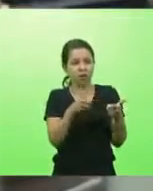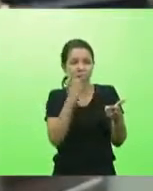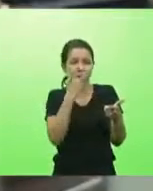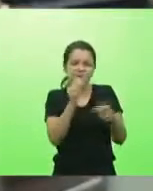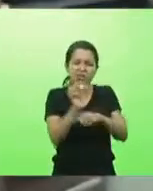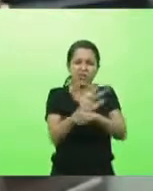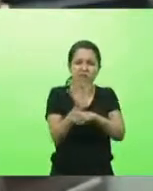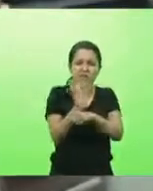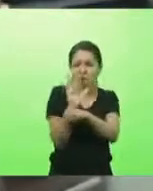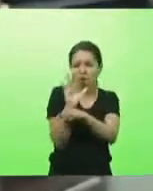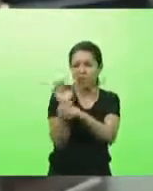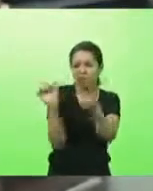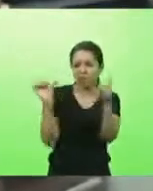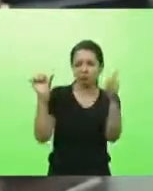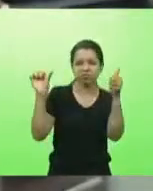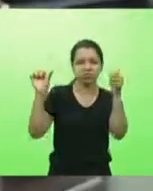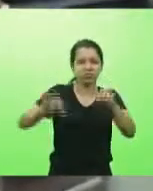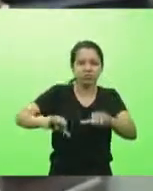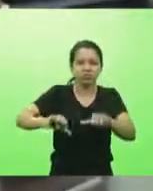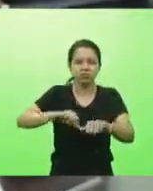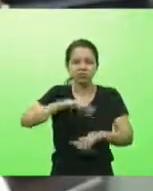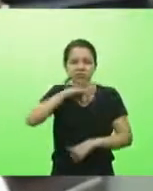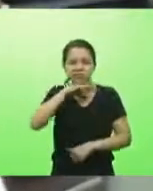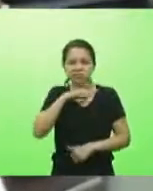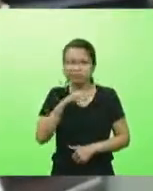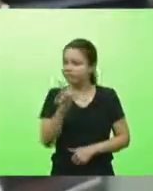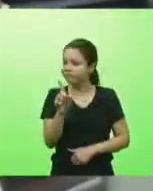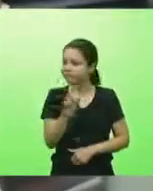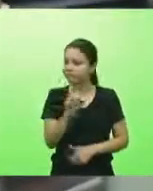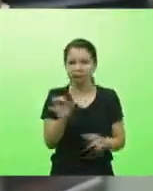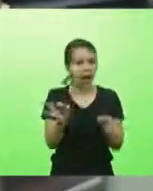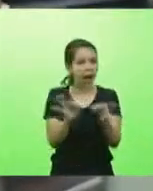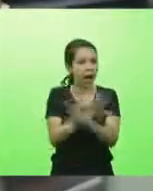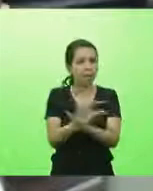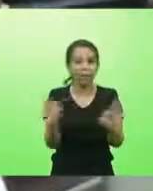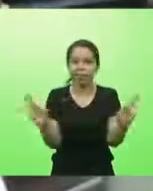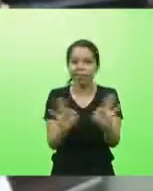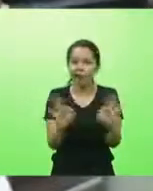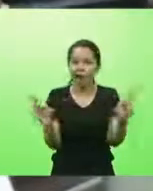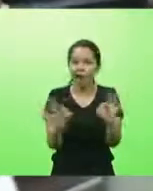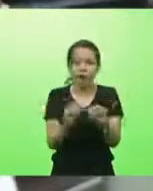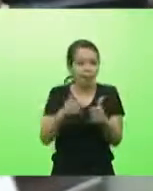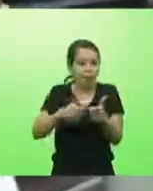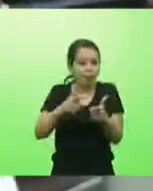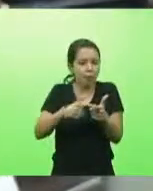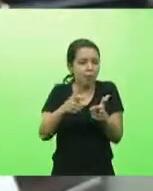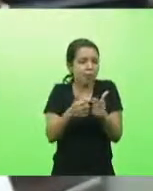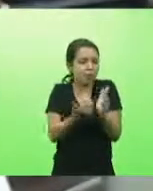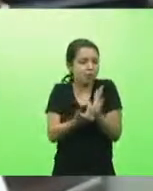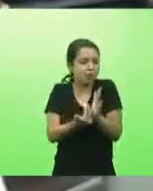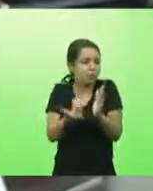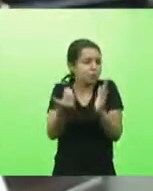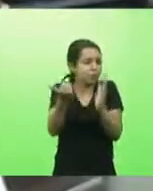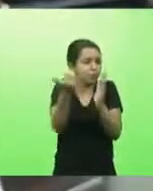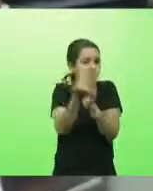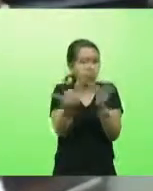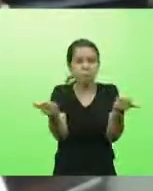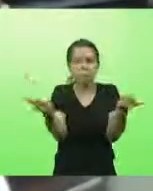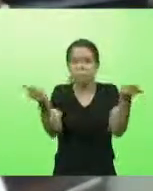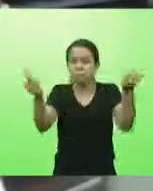mas não agravou o terror os monstros vieram maiores os monstros vieram